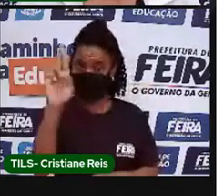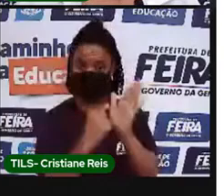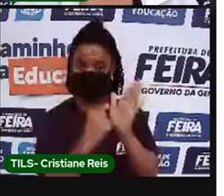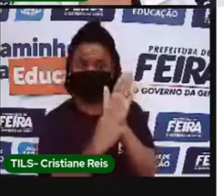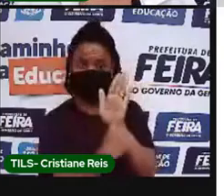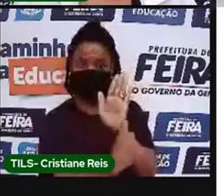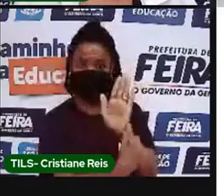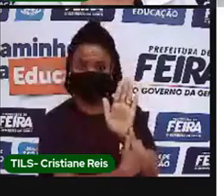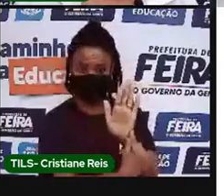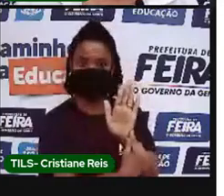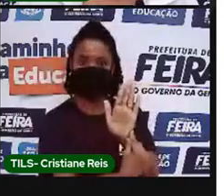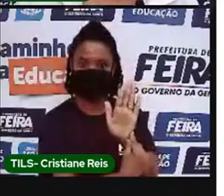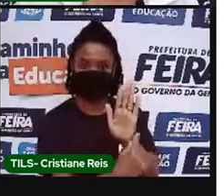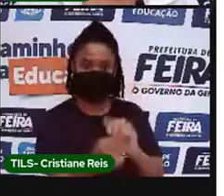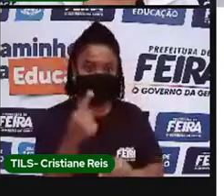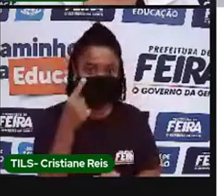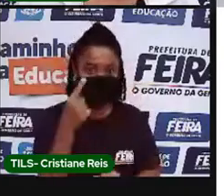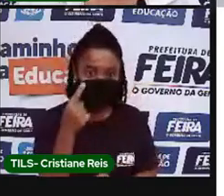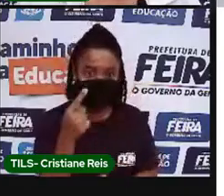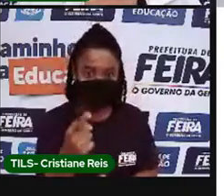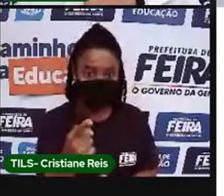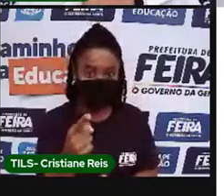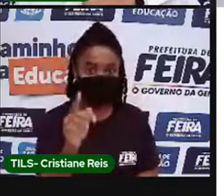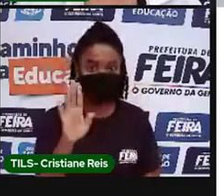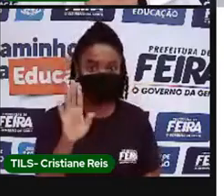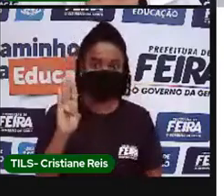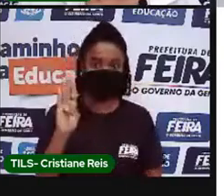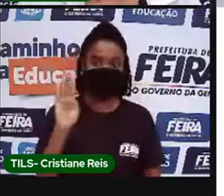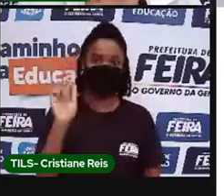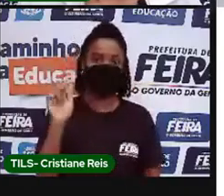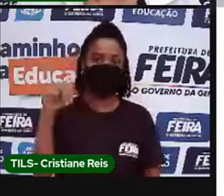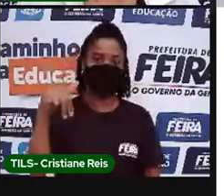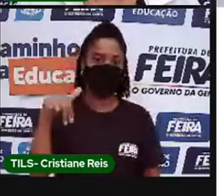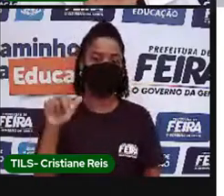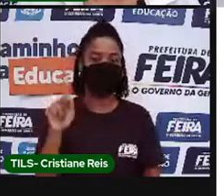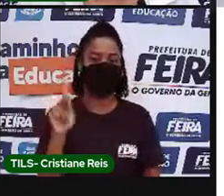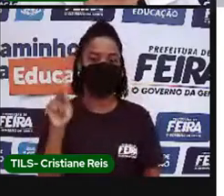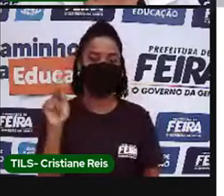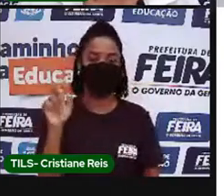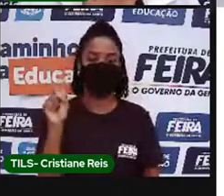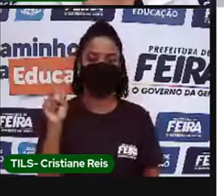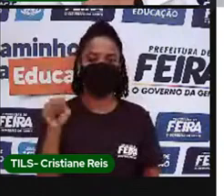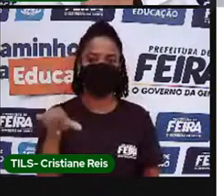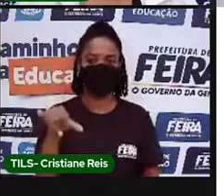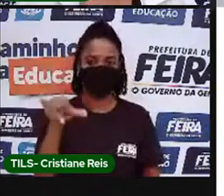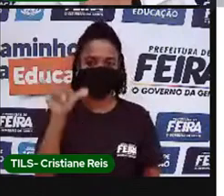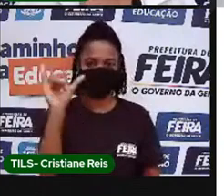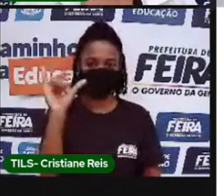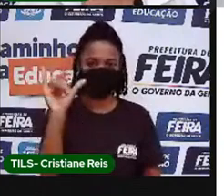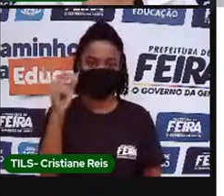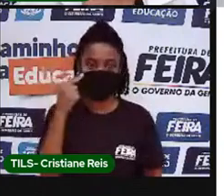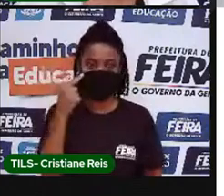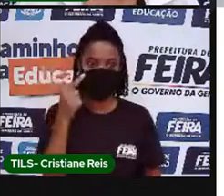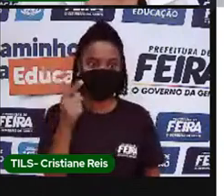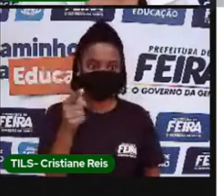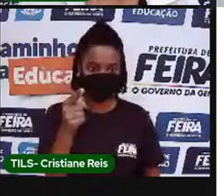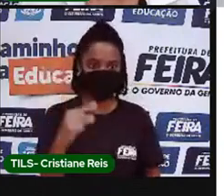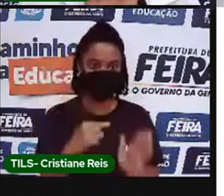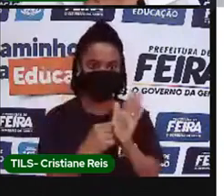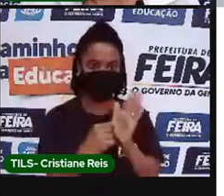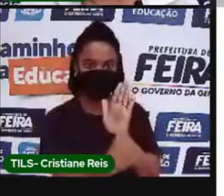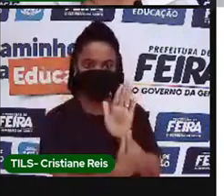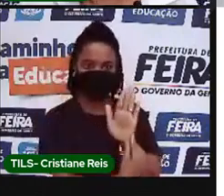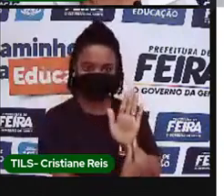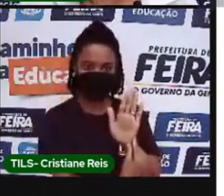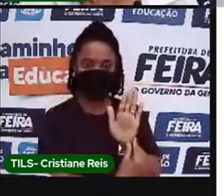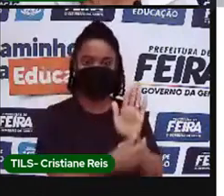Clicando na obra a gente tem logo de início informações sobre